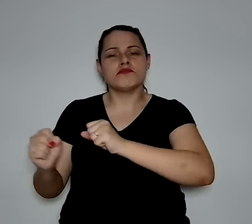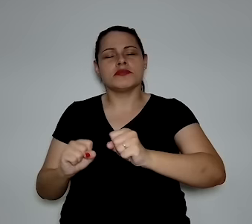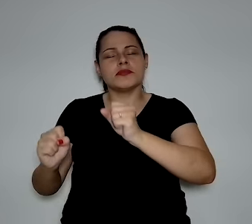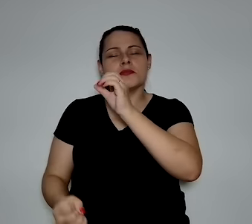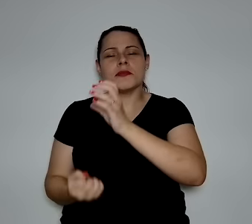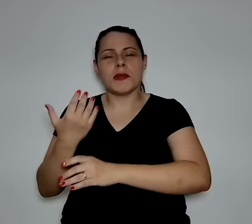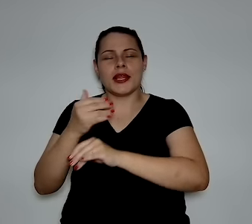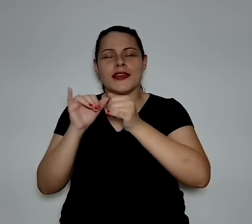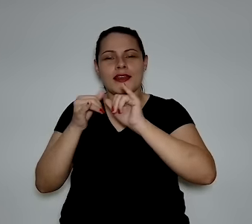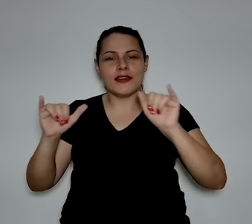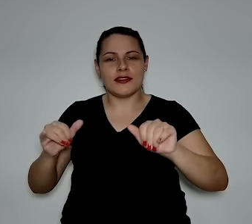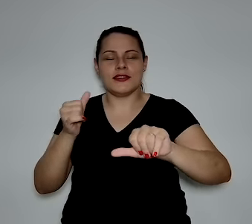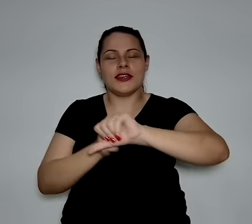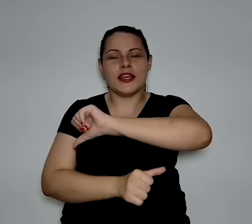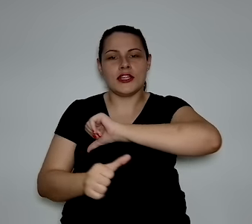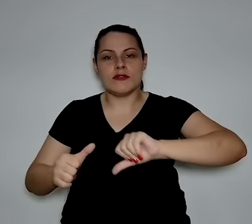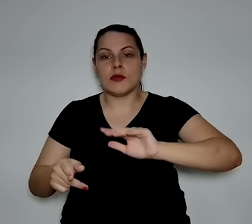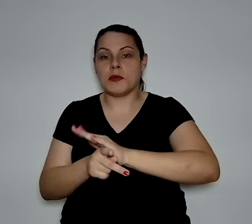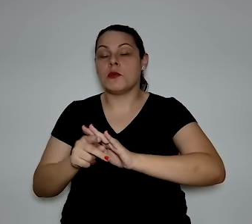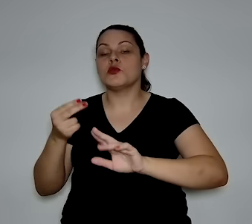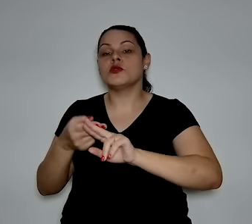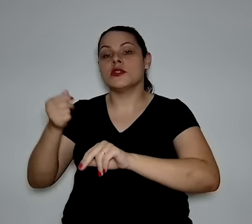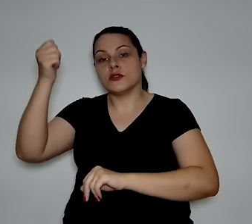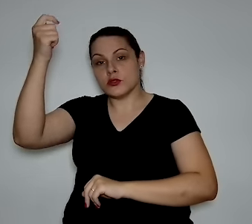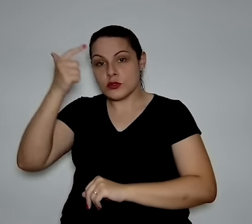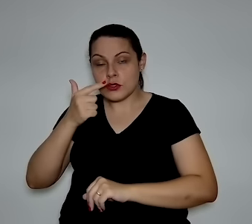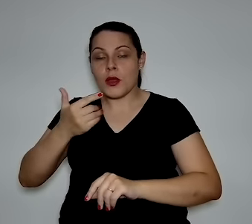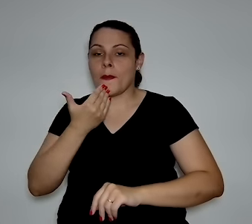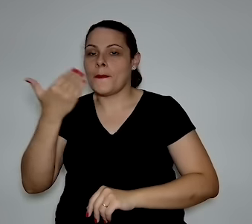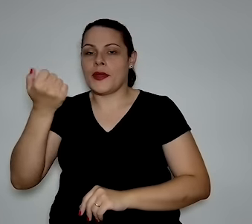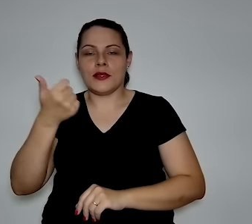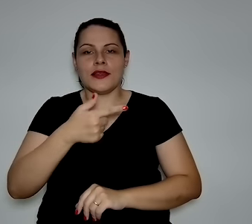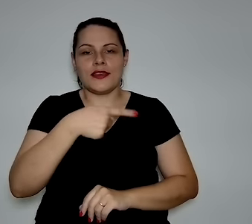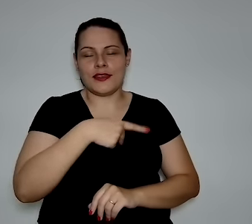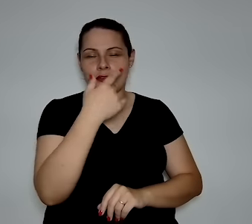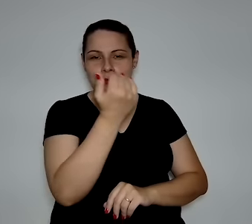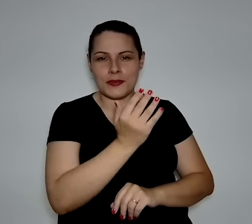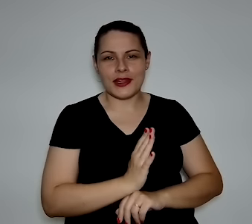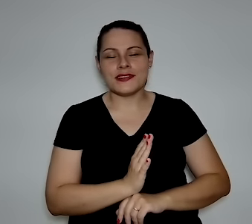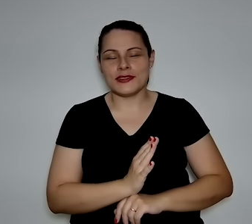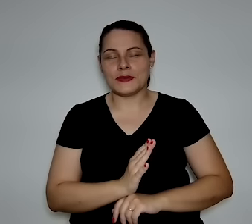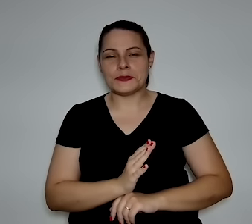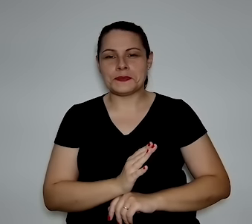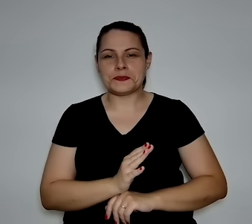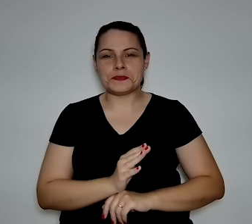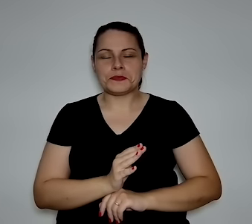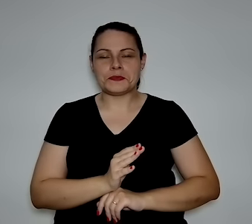potencial para a produção de energia renovável na fonte solar melhor do que no Brasil.